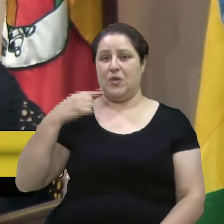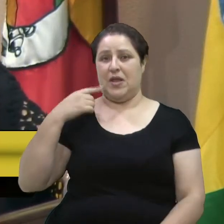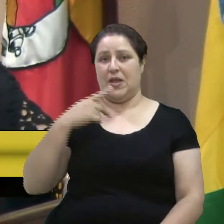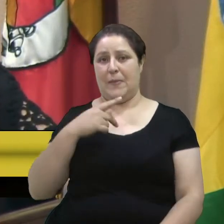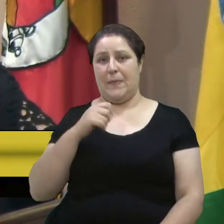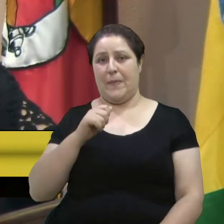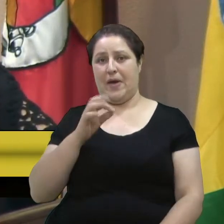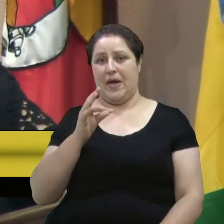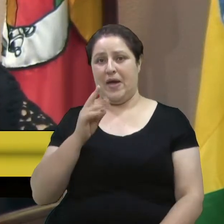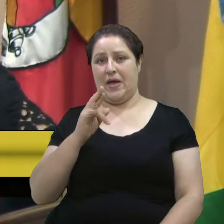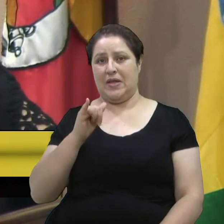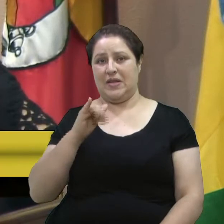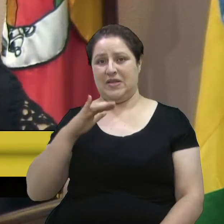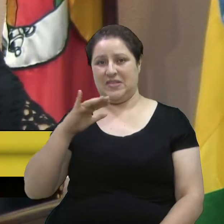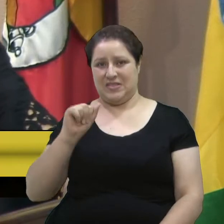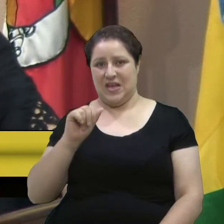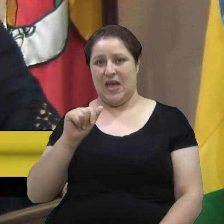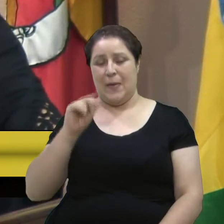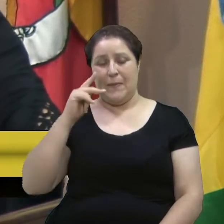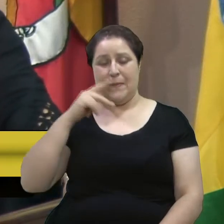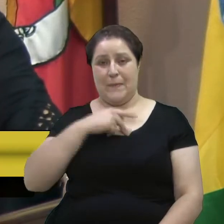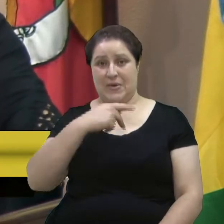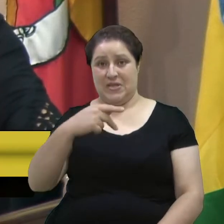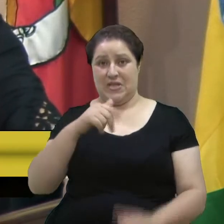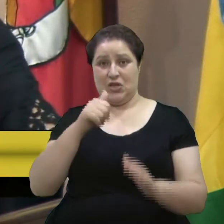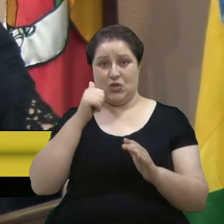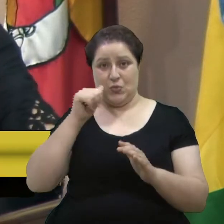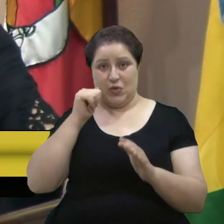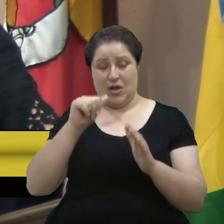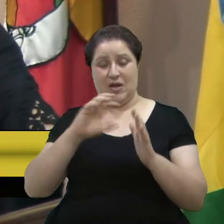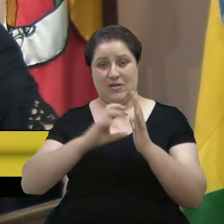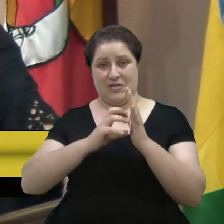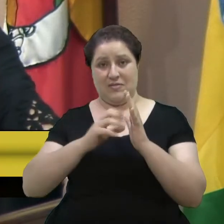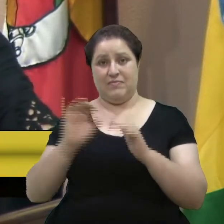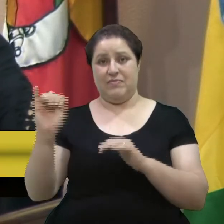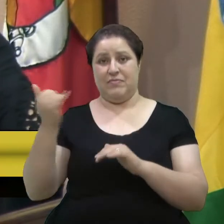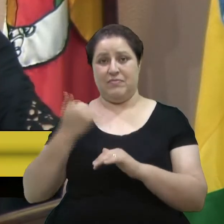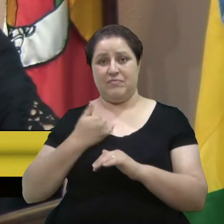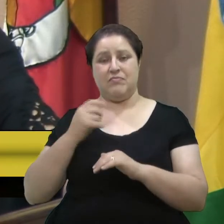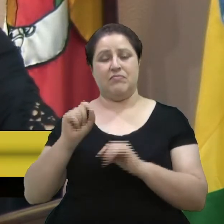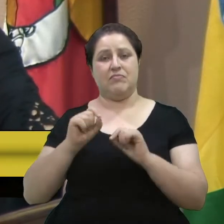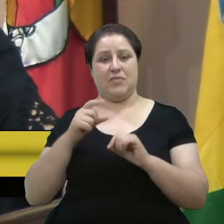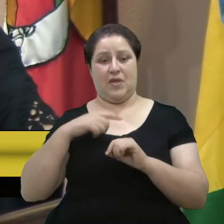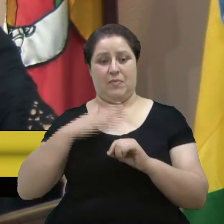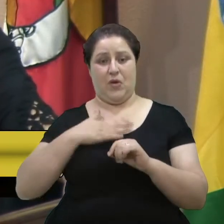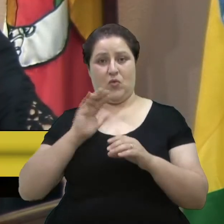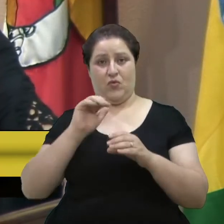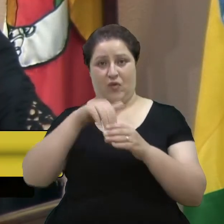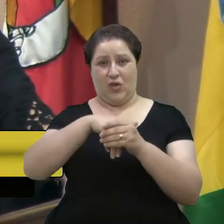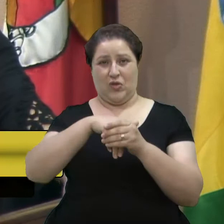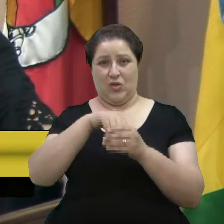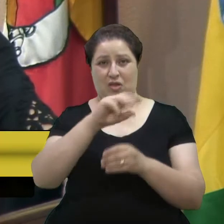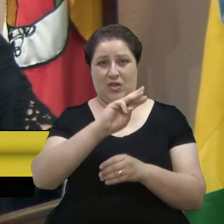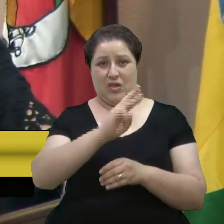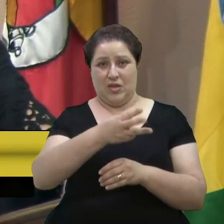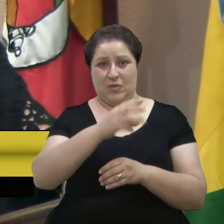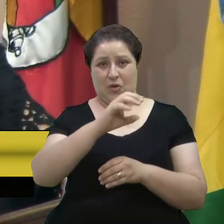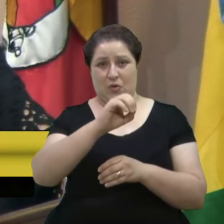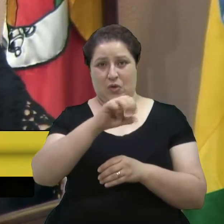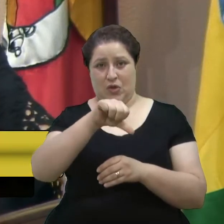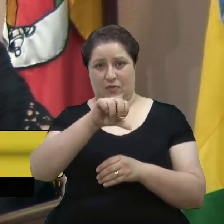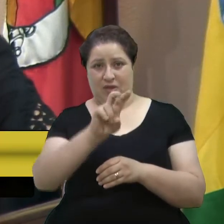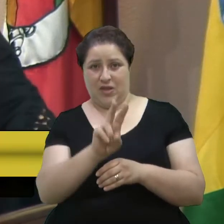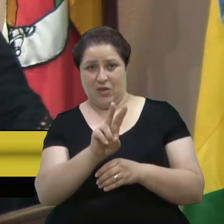que é a presidente das mulheres, de que os meus 3.092 votos, Patrícia